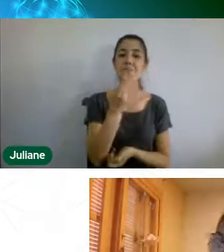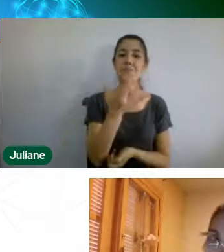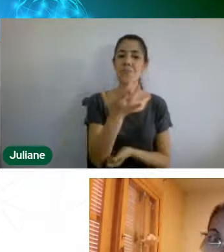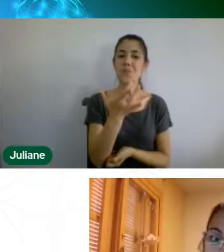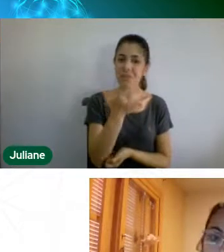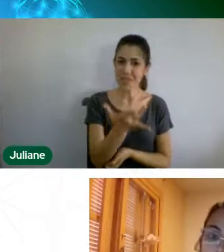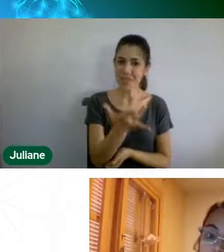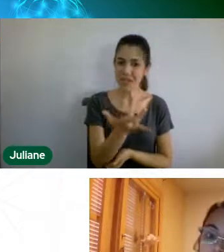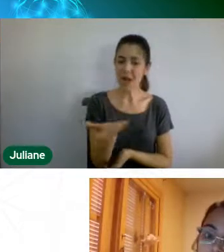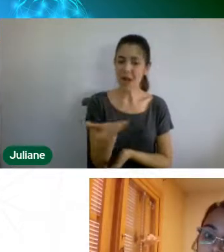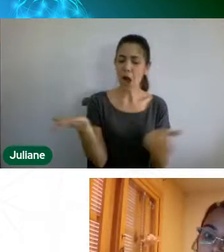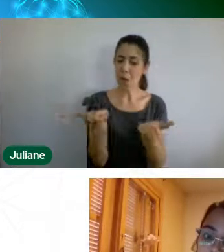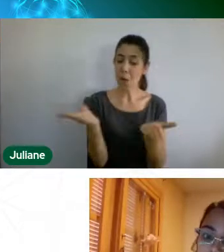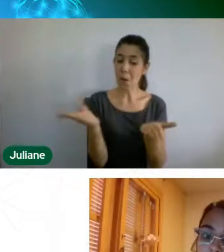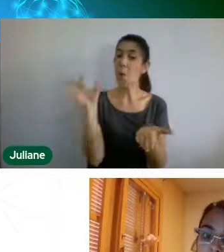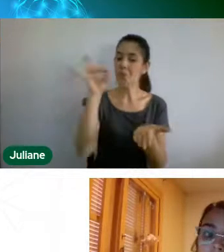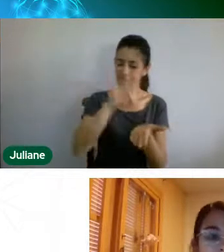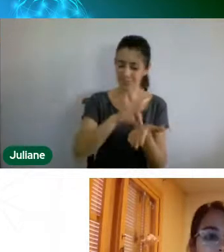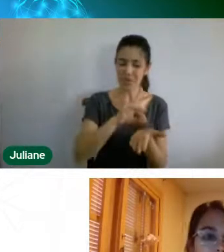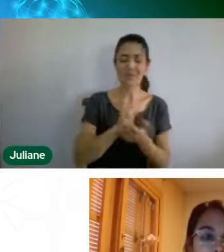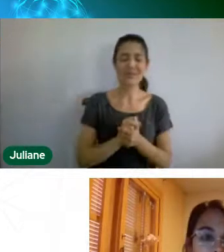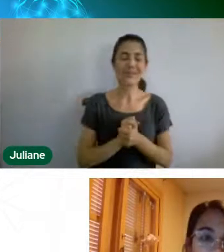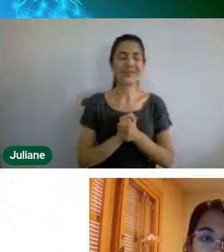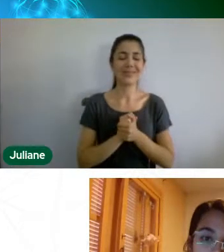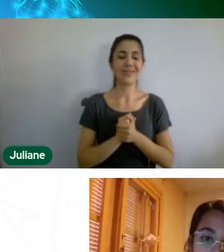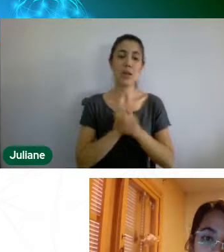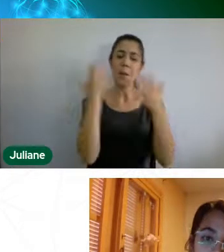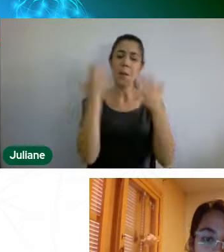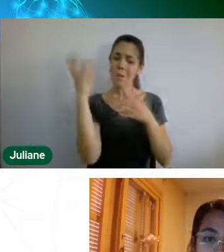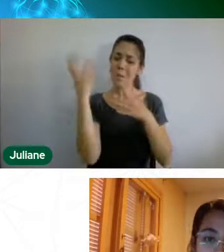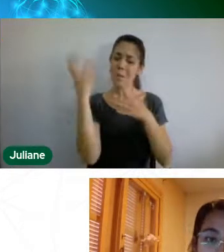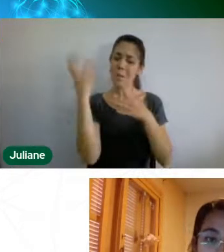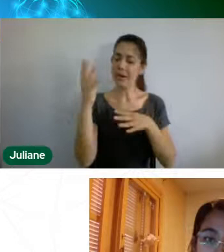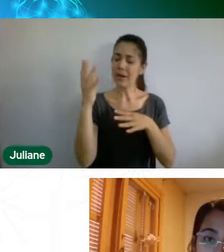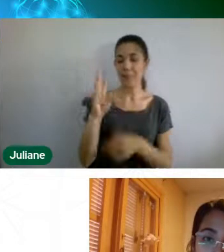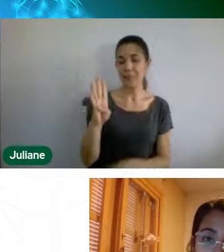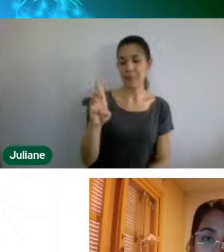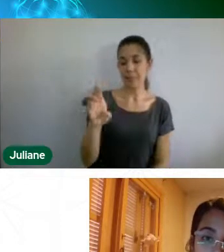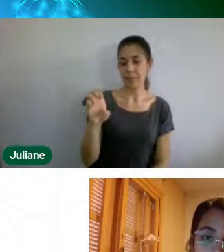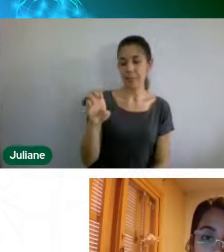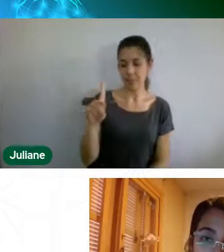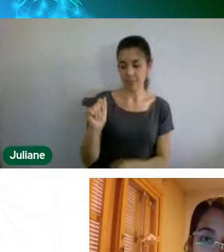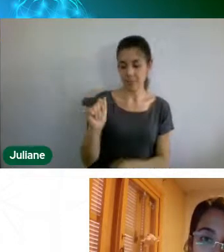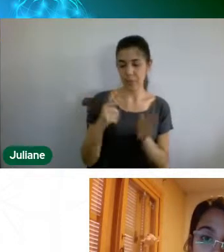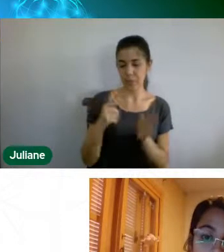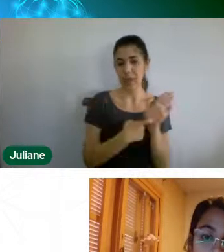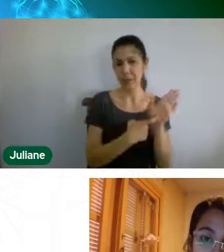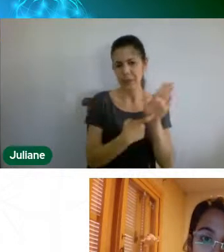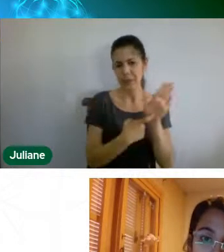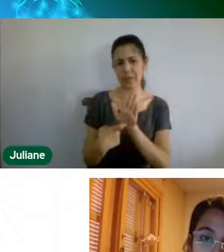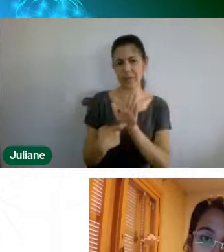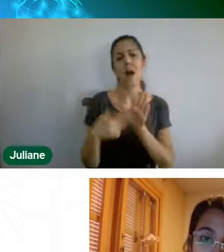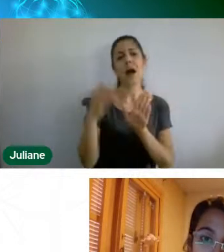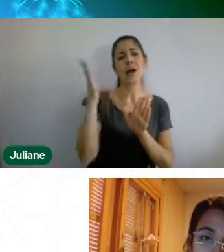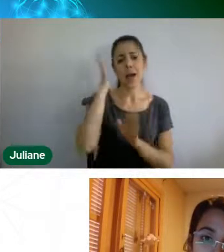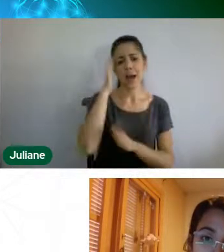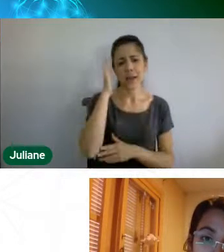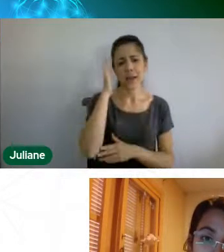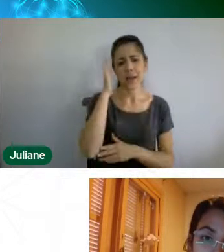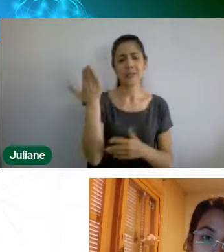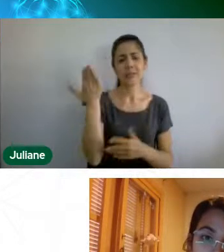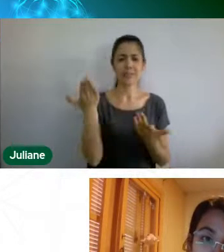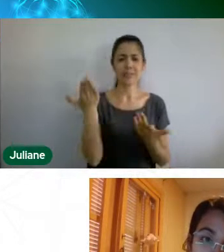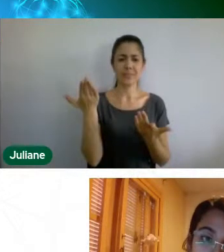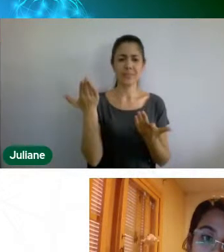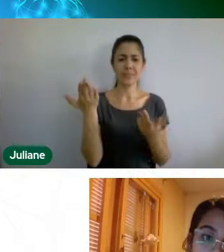apresentação. Claro que a gente sabe que é de forma bem sucinta, né, o vídeo, porque tem tempo, né,